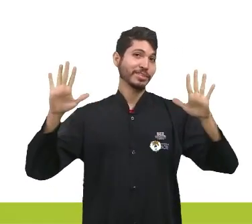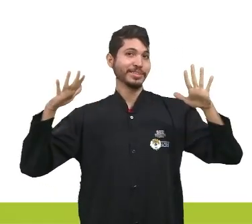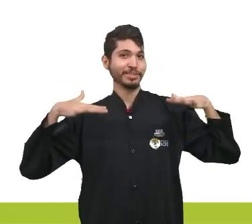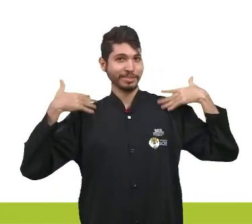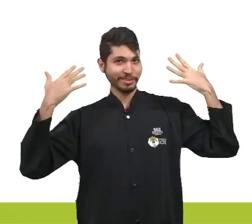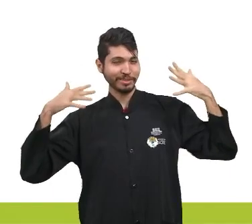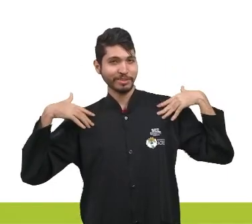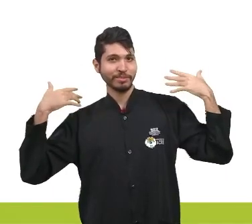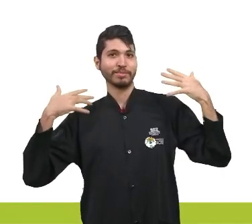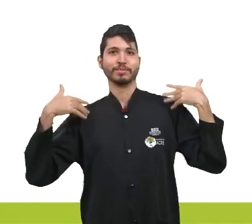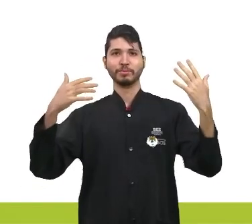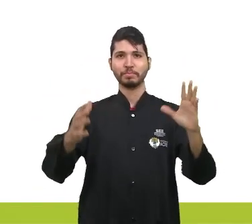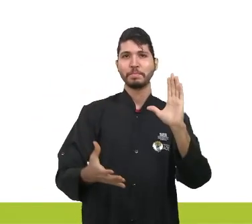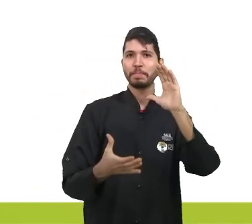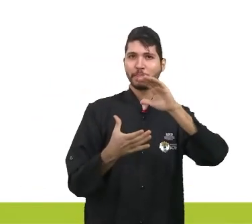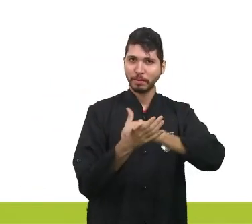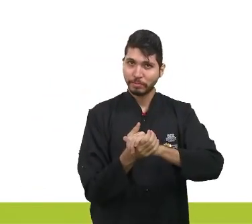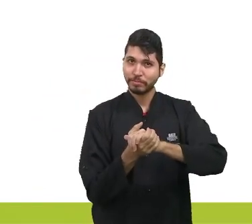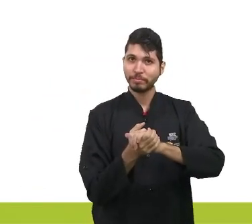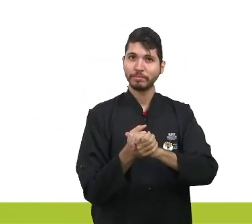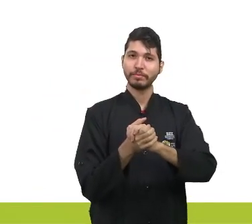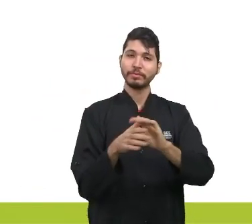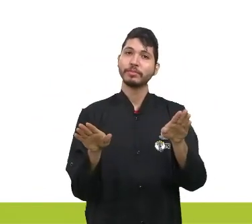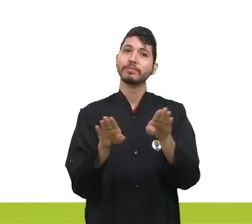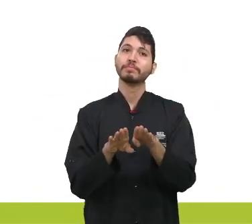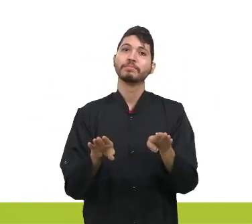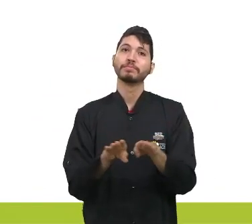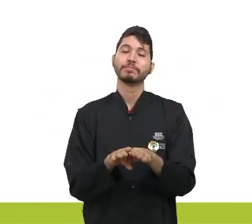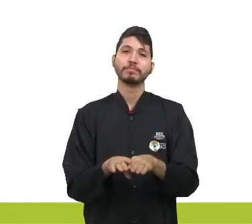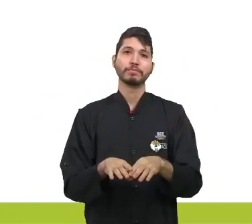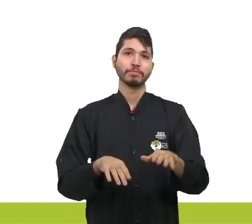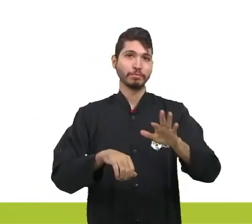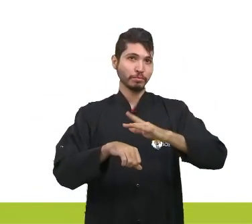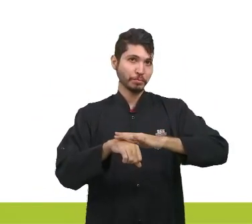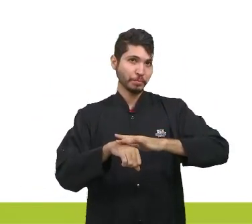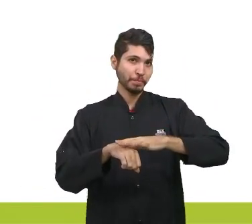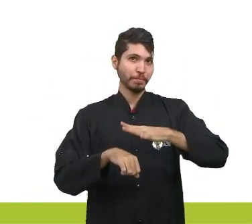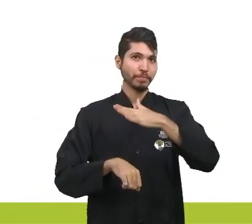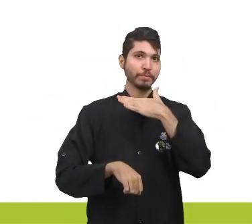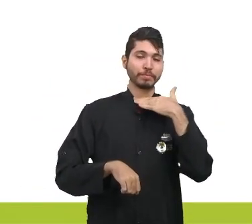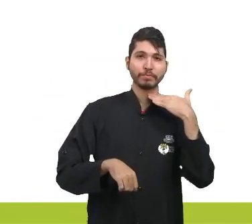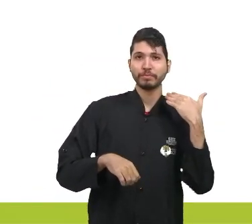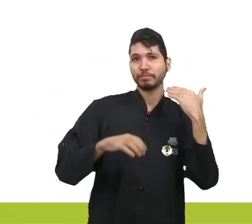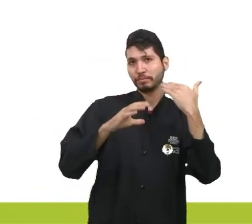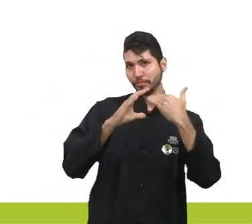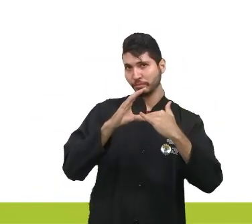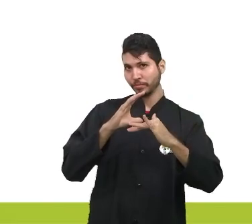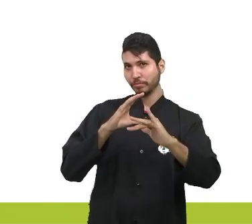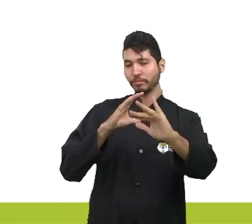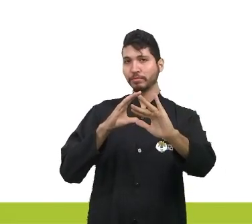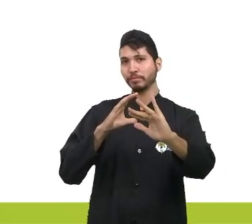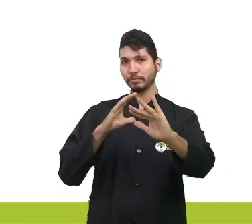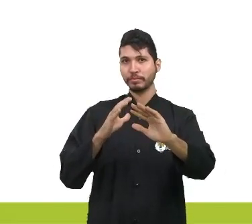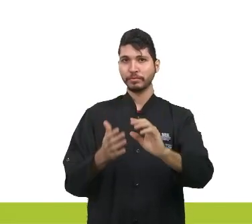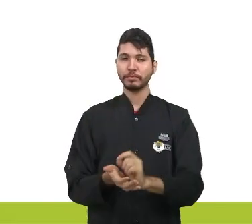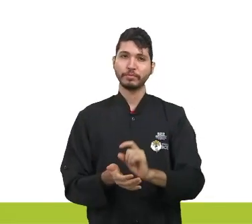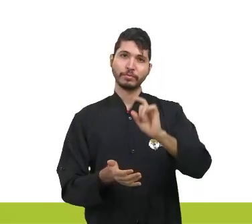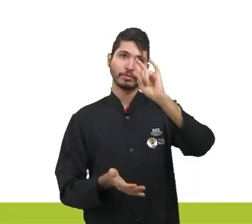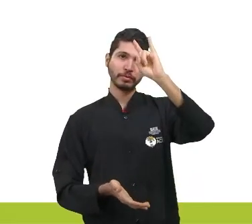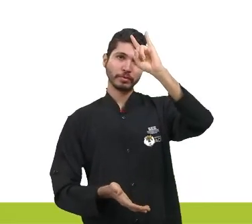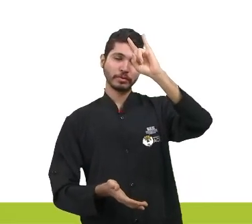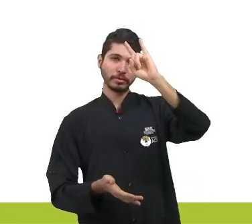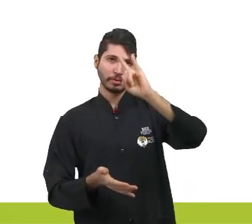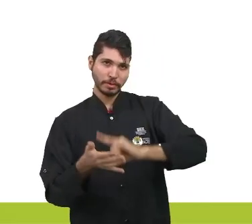e casamentos, também doenças e mortes, enviavam declarações de amor e fidelidade, fotos de